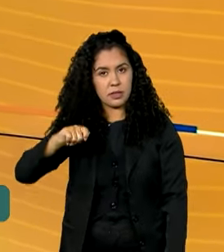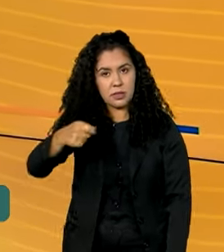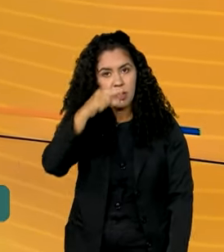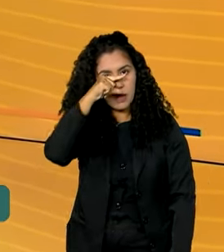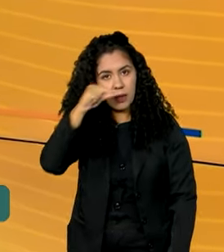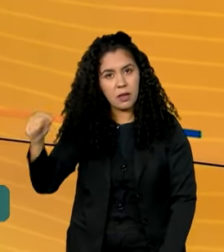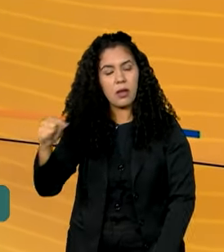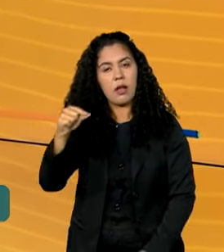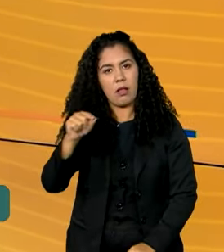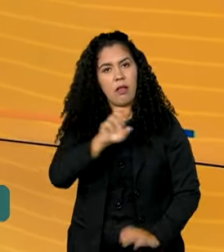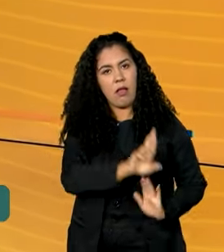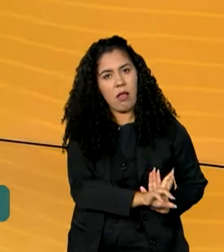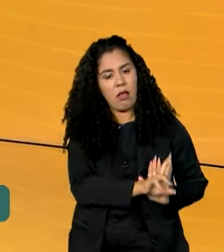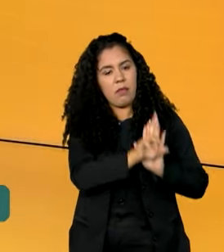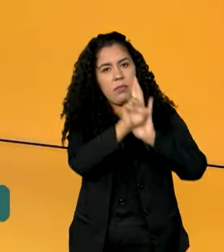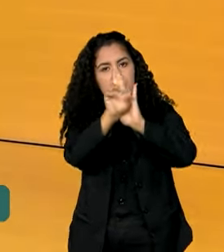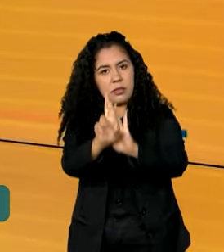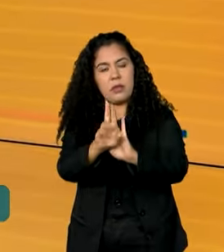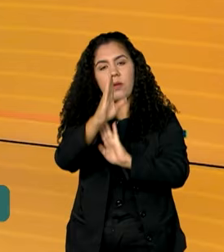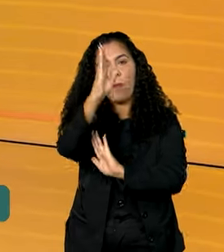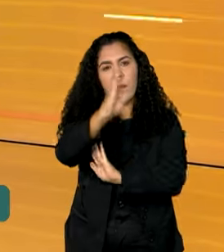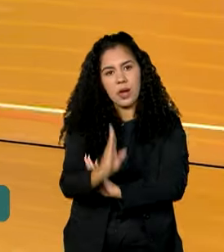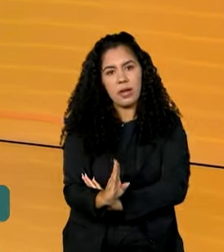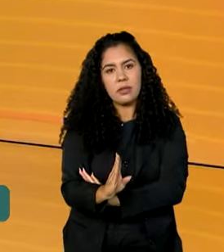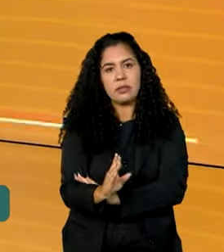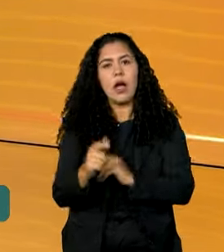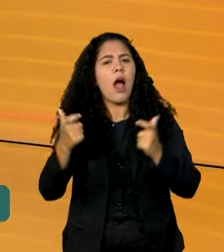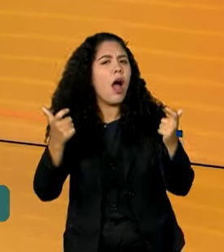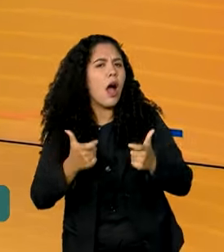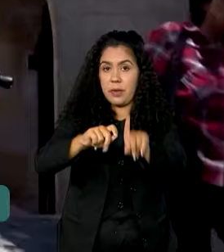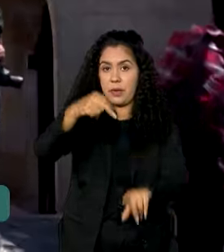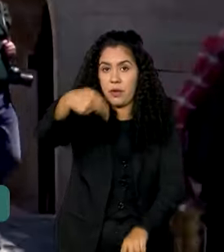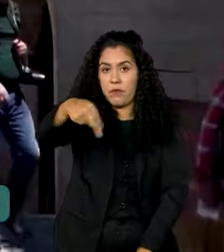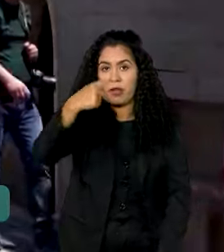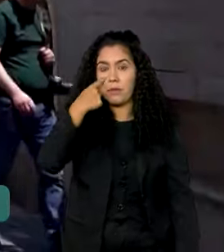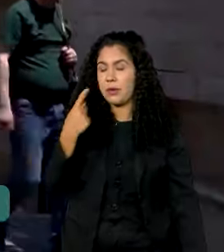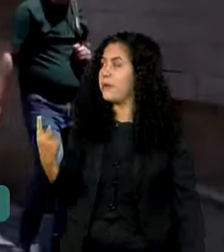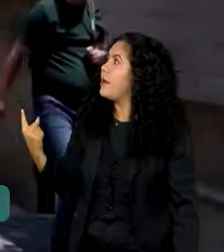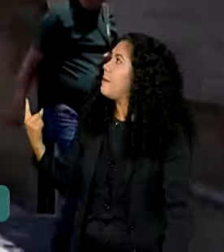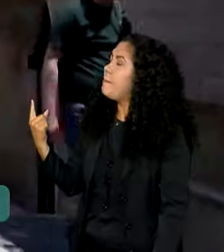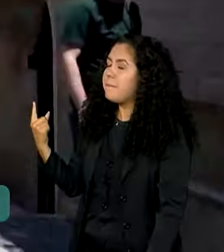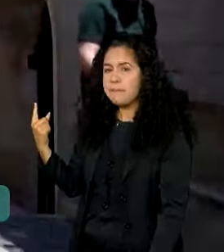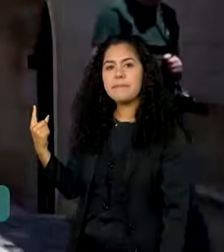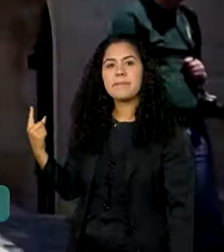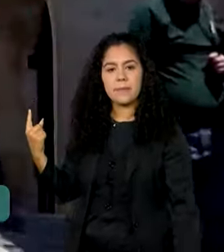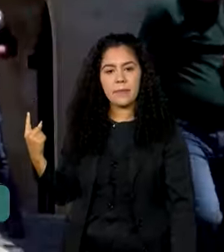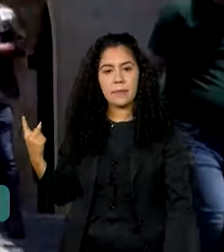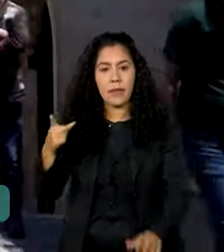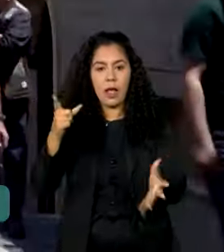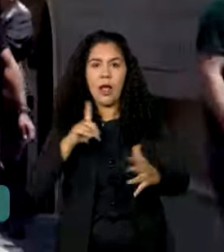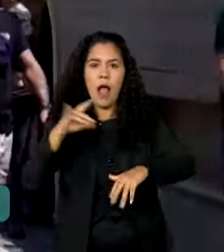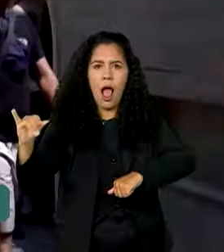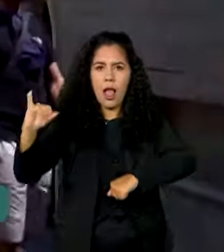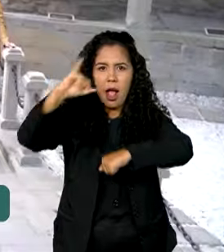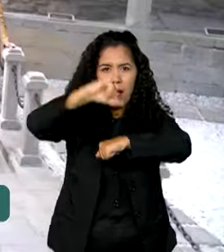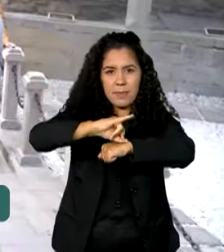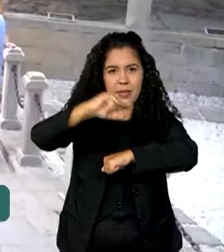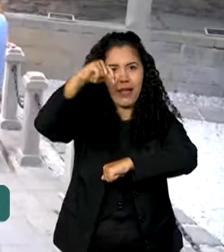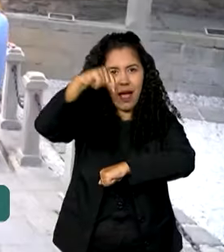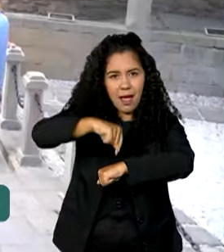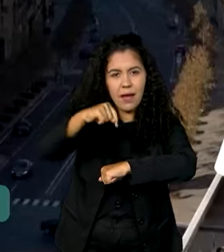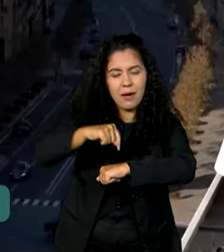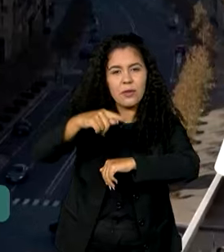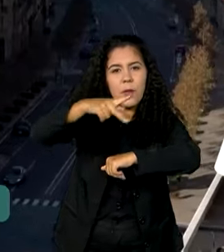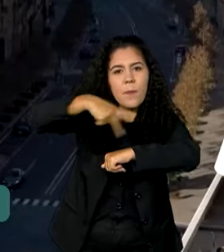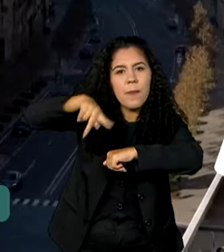Brasil no encontro, que neste ano é realizado em Baku, no Azerbaijão. Nas ruas da capital do Azerbaijão, o